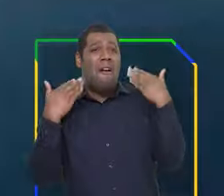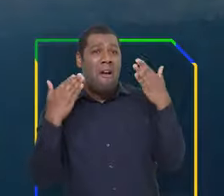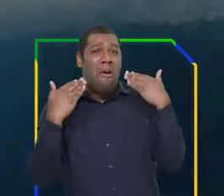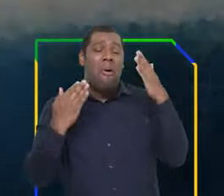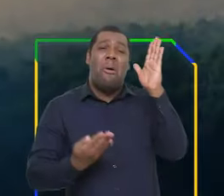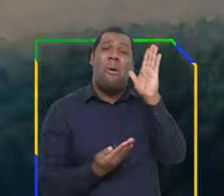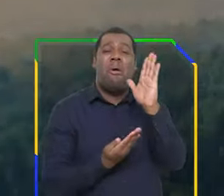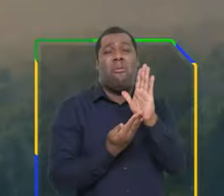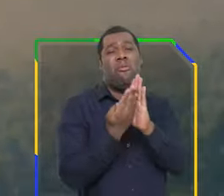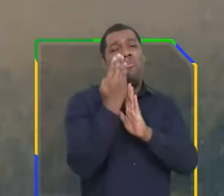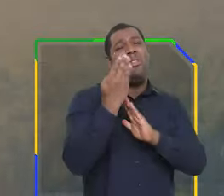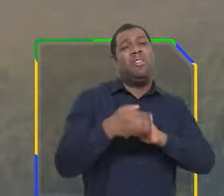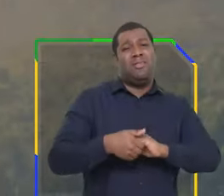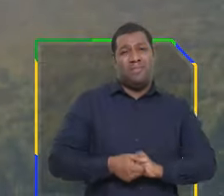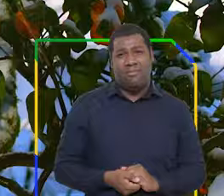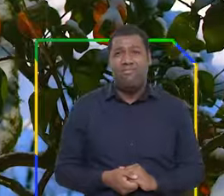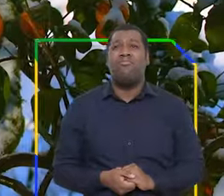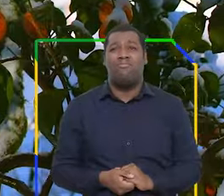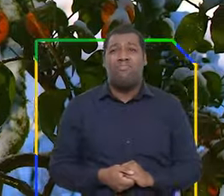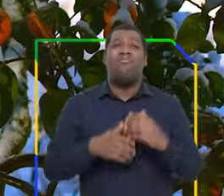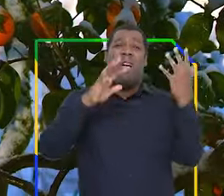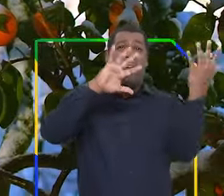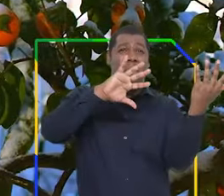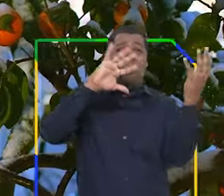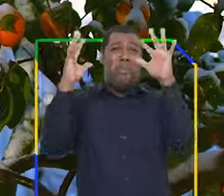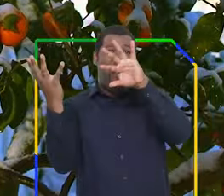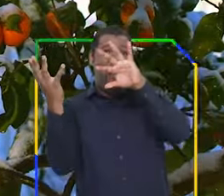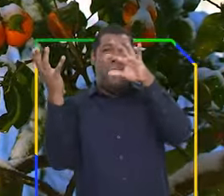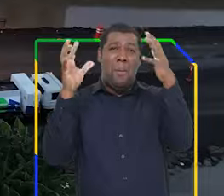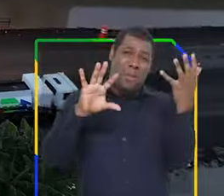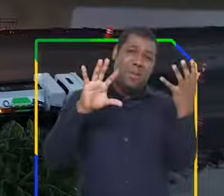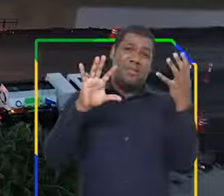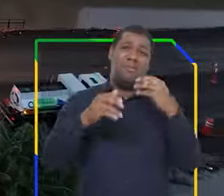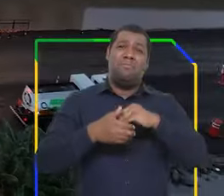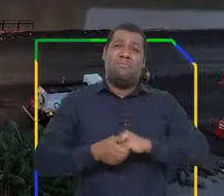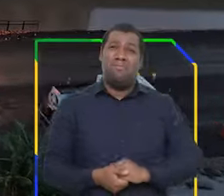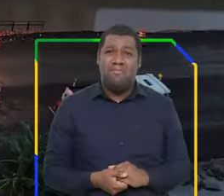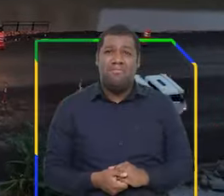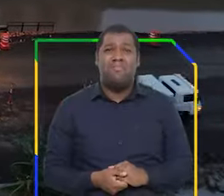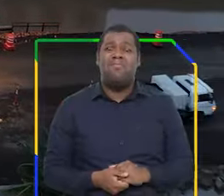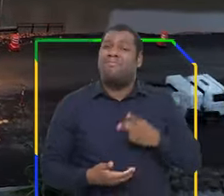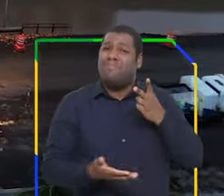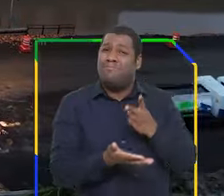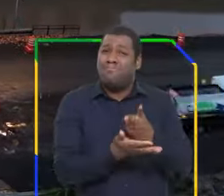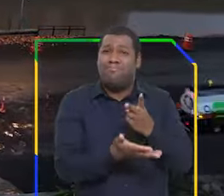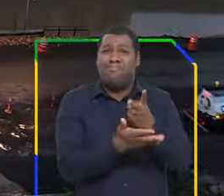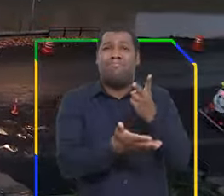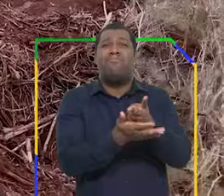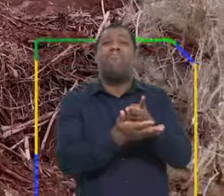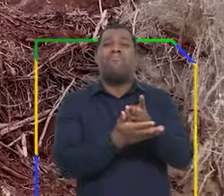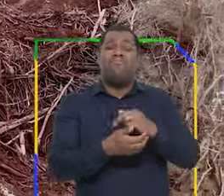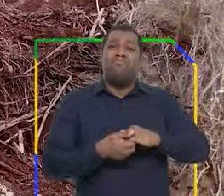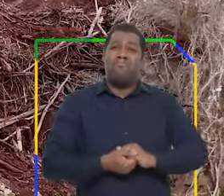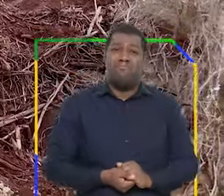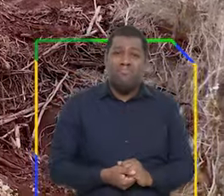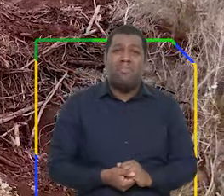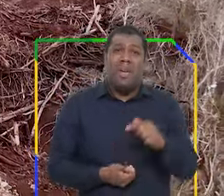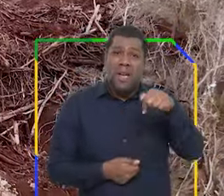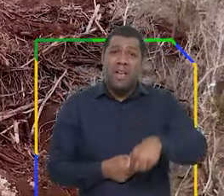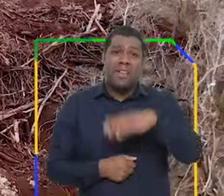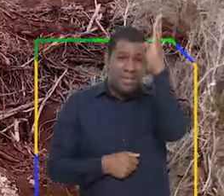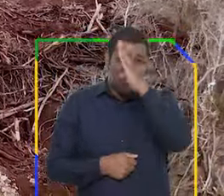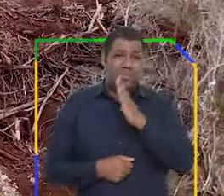gravíssimos efeitos dos eventos climáticos extremos, cada vez mais frequentes e severos. No Brasil,